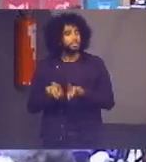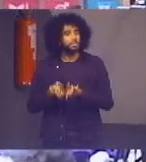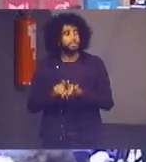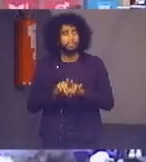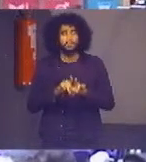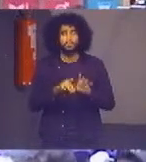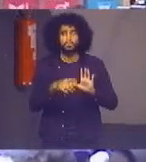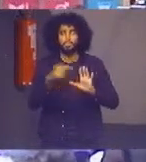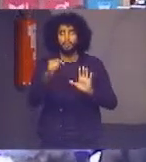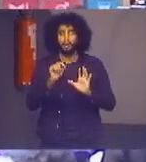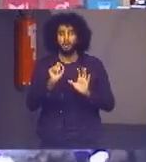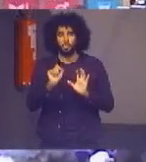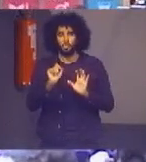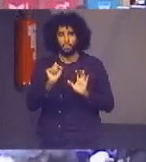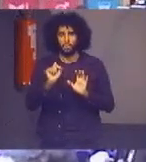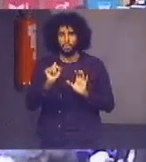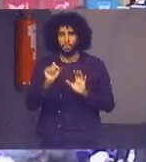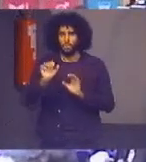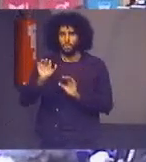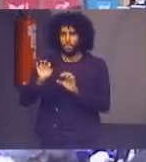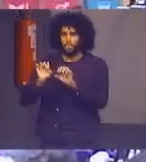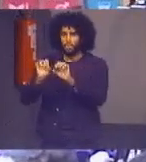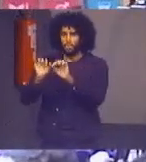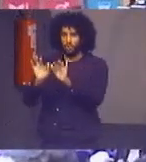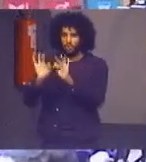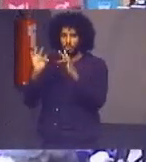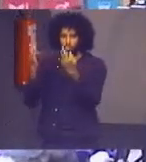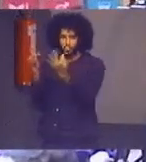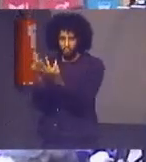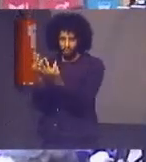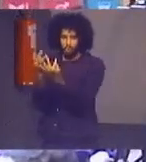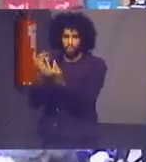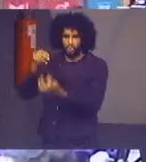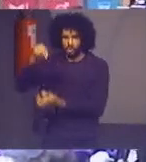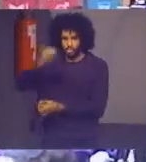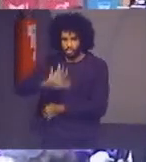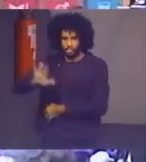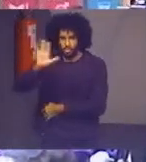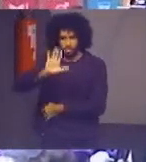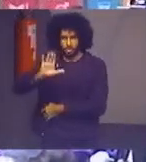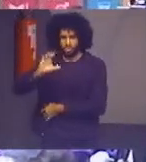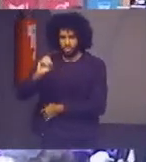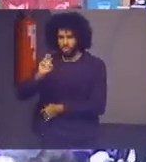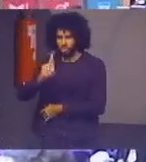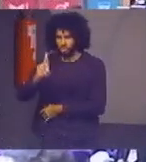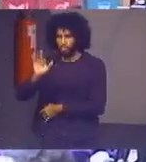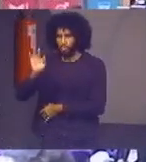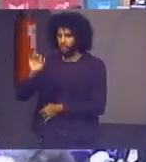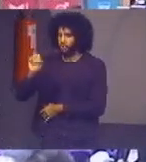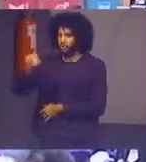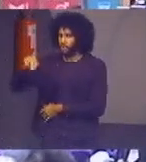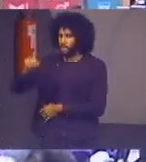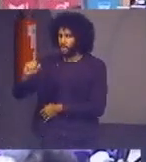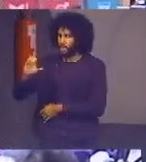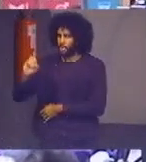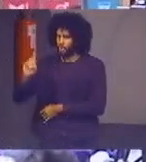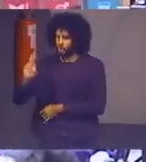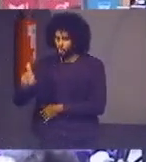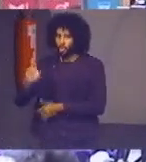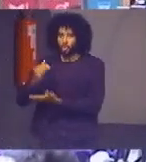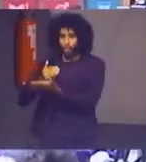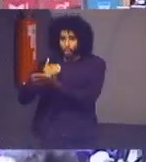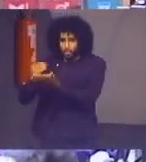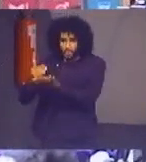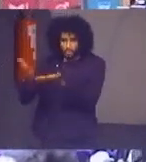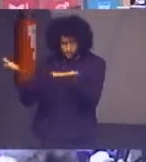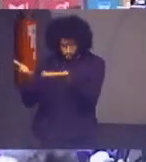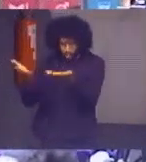que no Fórum Nacional de Corregedores hoje o Fonacor que se inicia hoje à